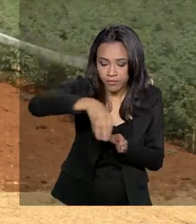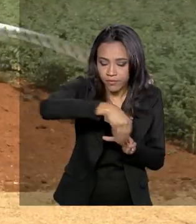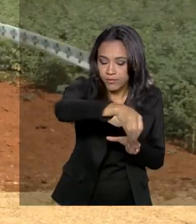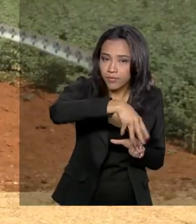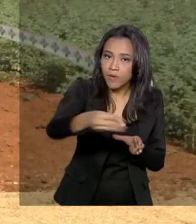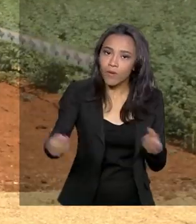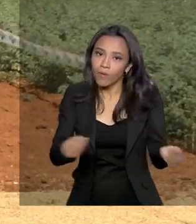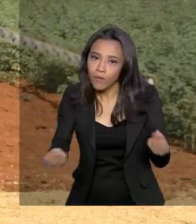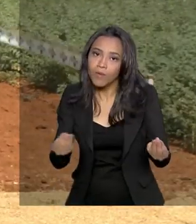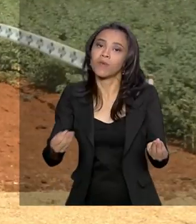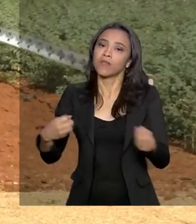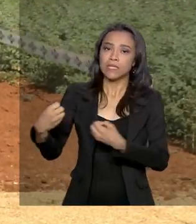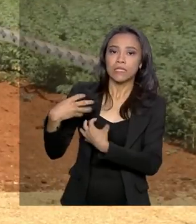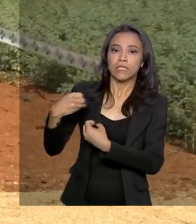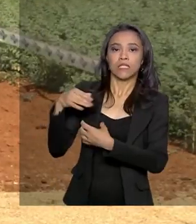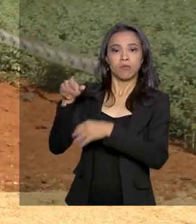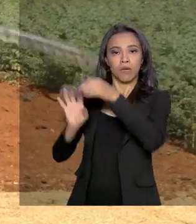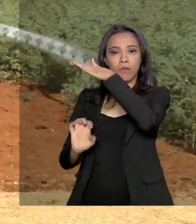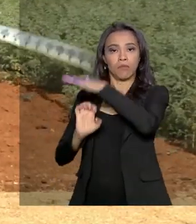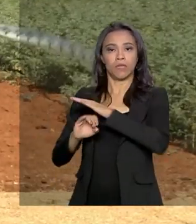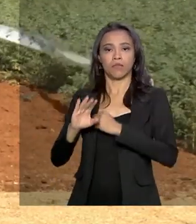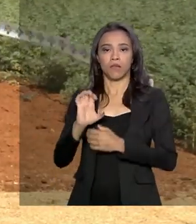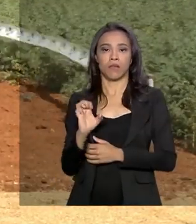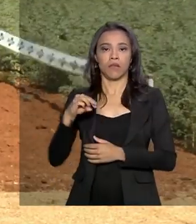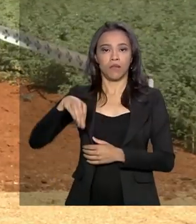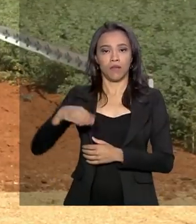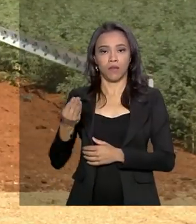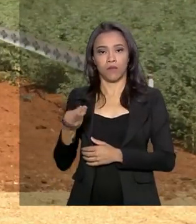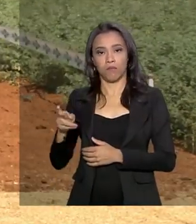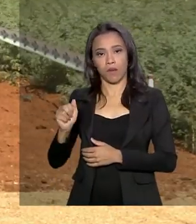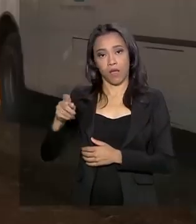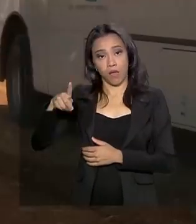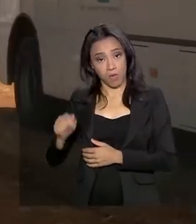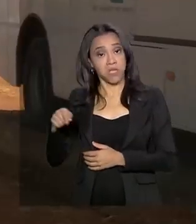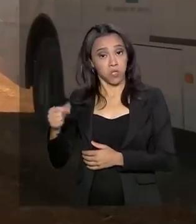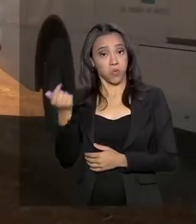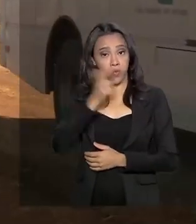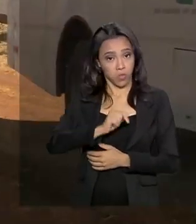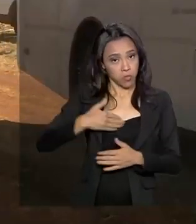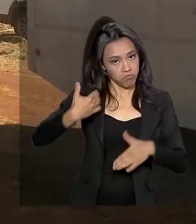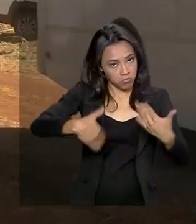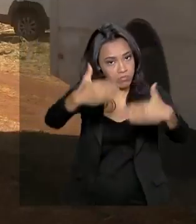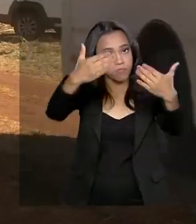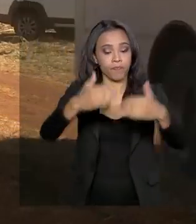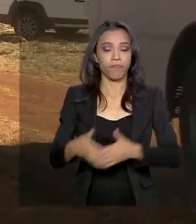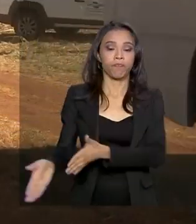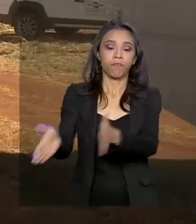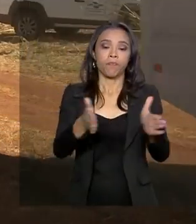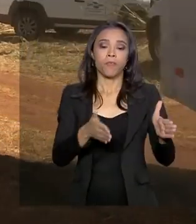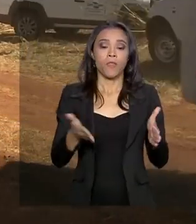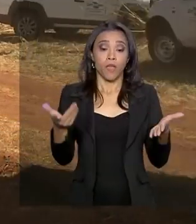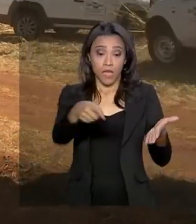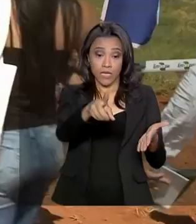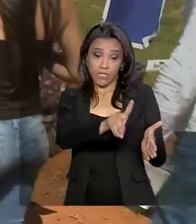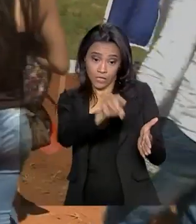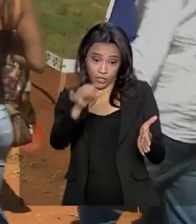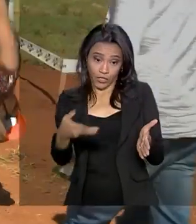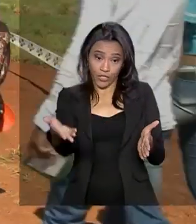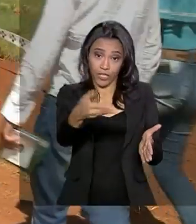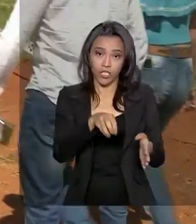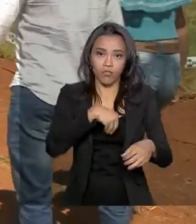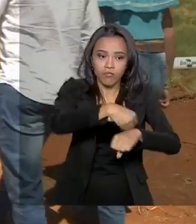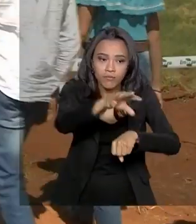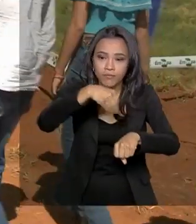sem dúvida irá fomentar mais ainda e eu acho que isso vai longe. O Dia de Campo promovido pela Embrapa Hortaliças foi